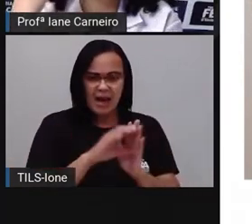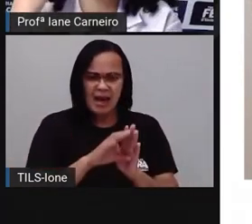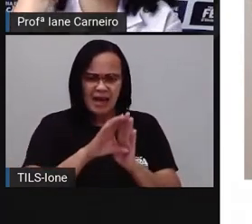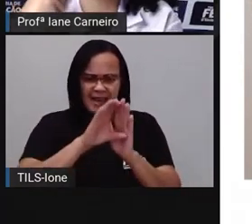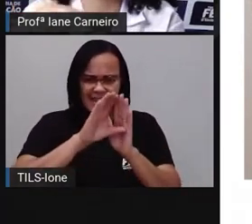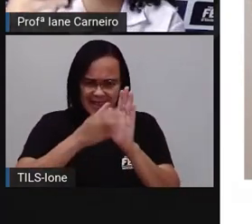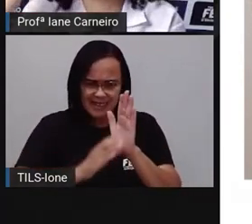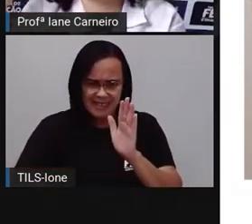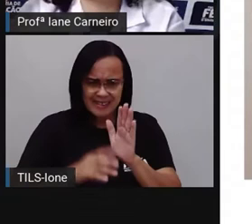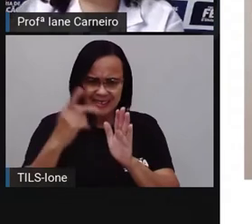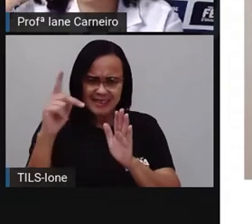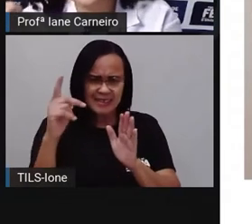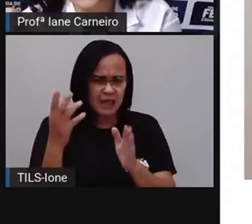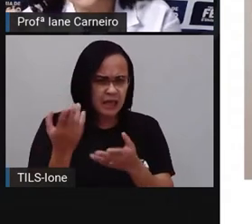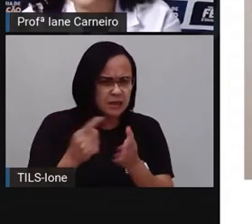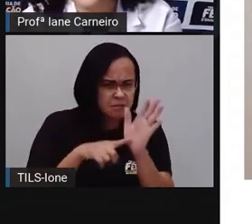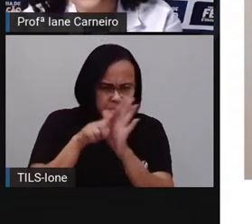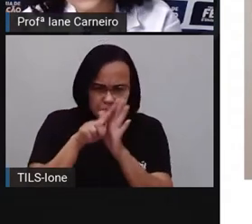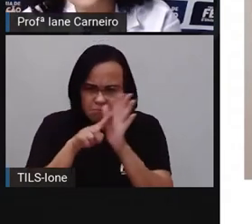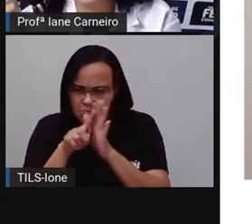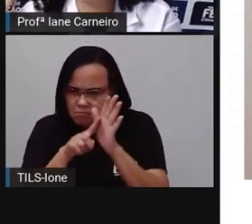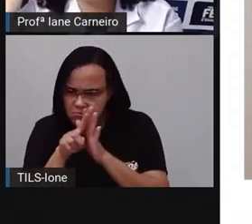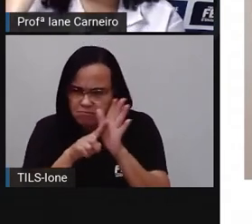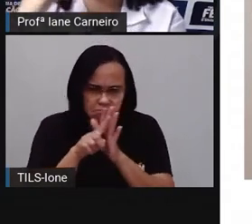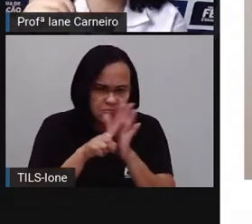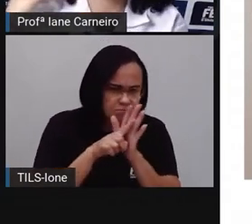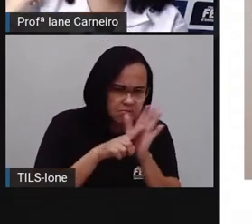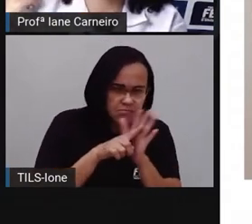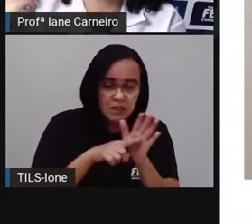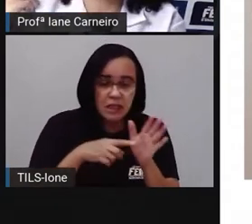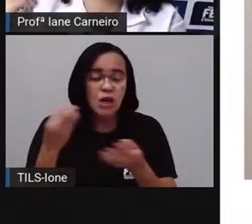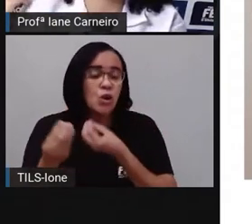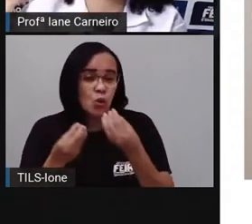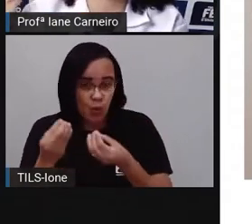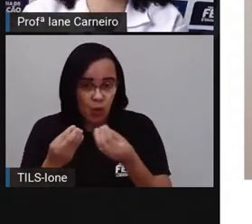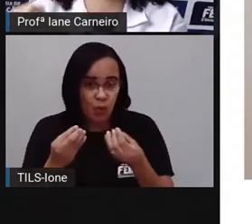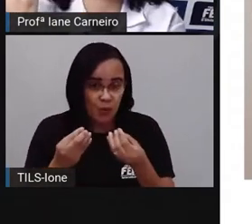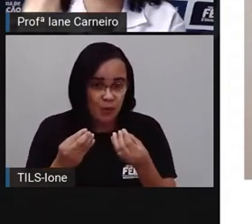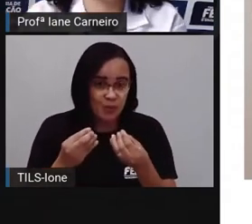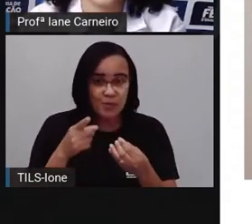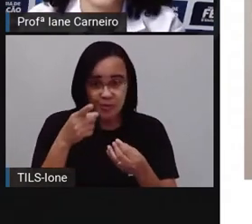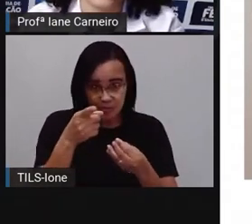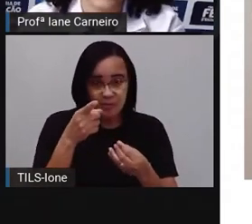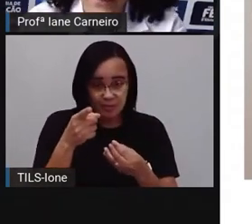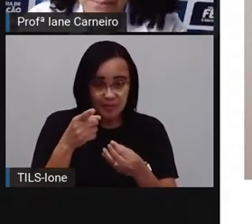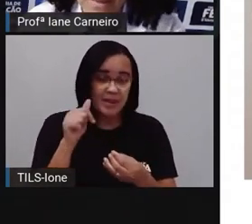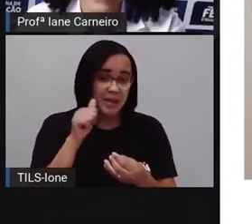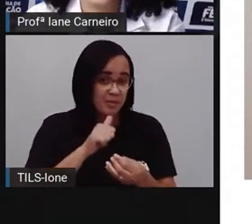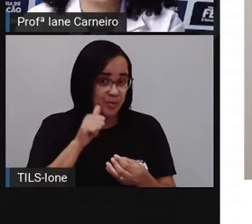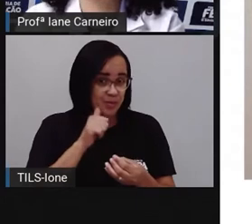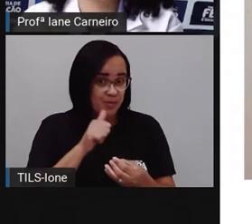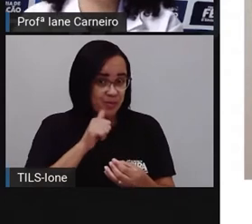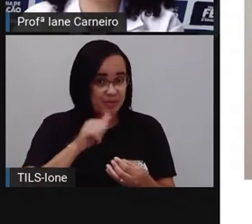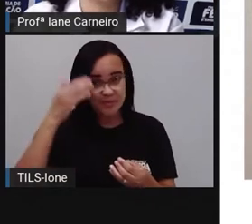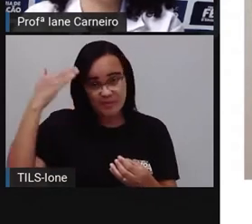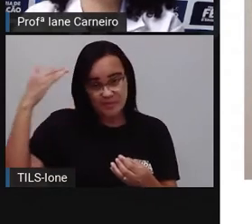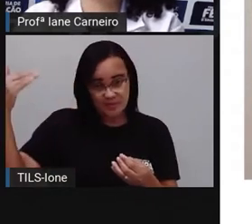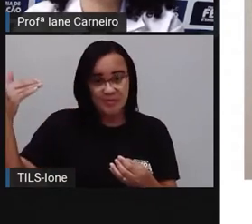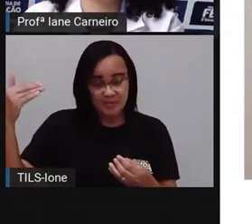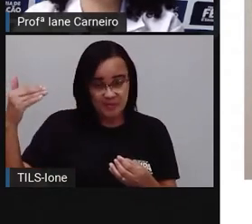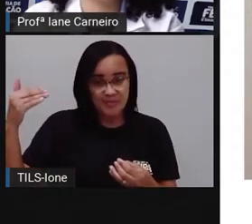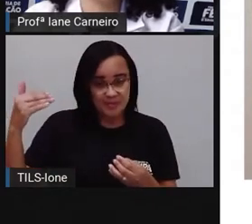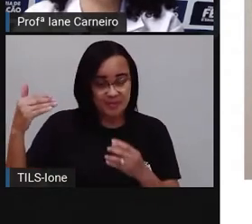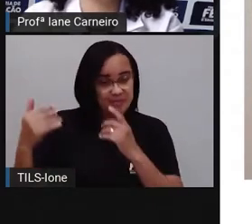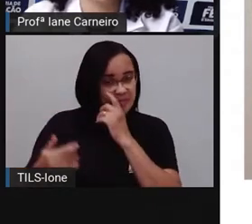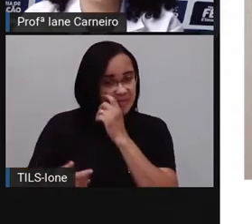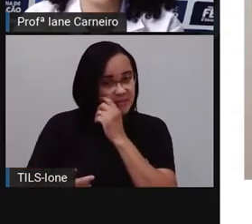Assim como você observou as suas características, agora nós vamos analisar as características deles, tá bom? Então, gente tá aqui com essa